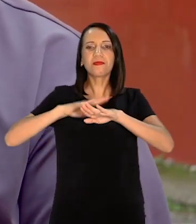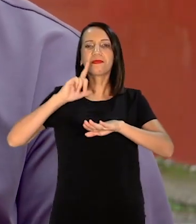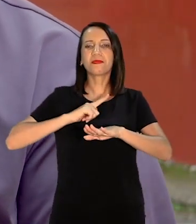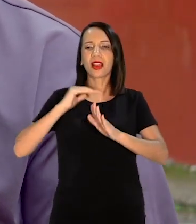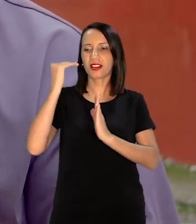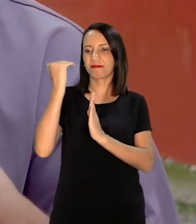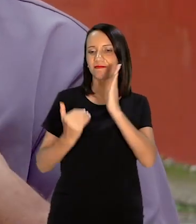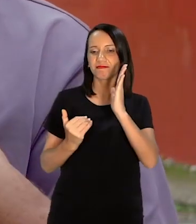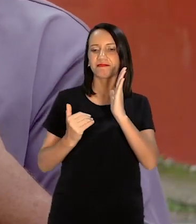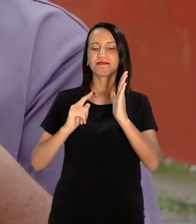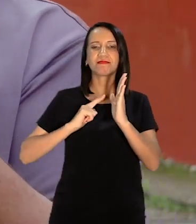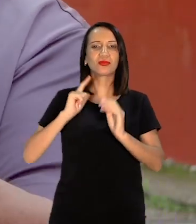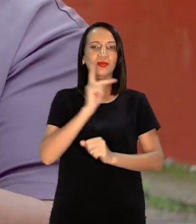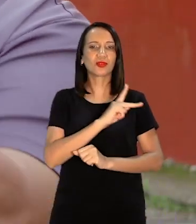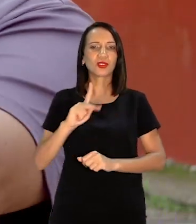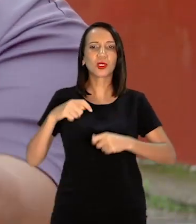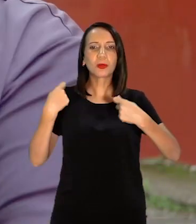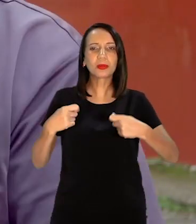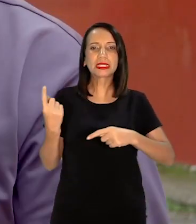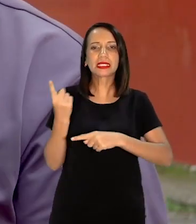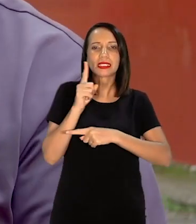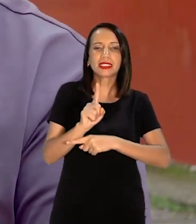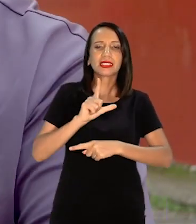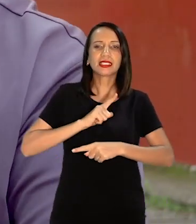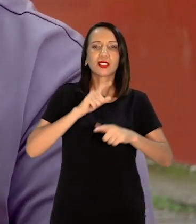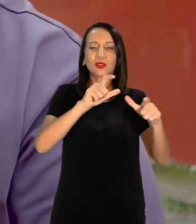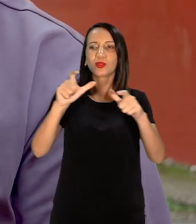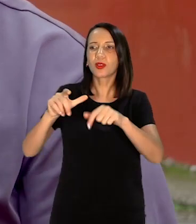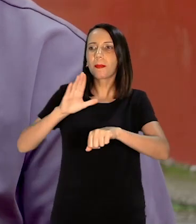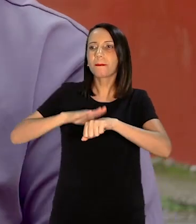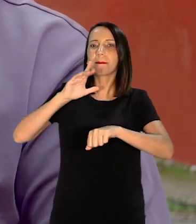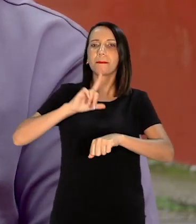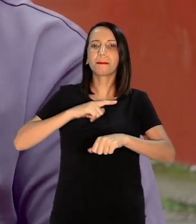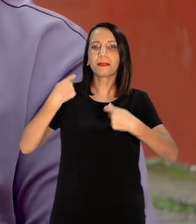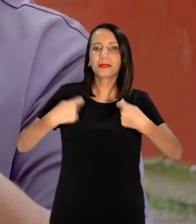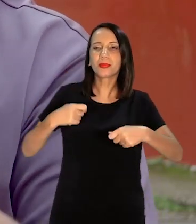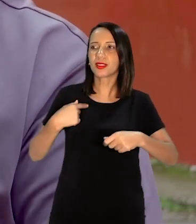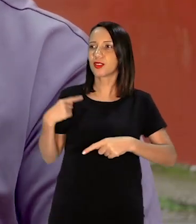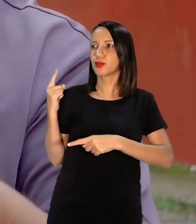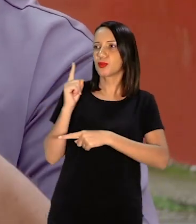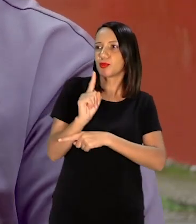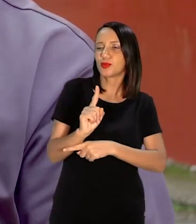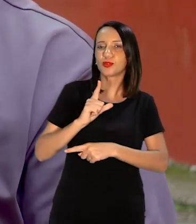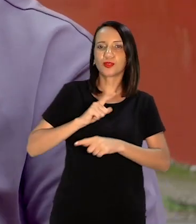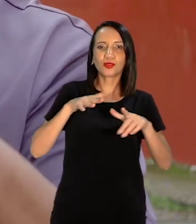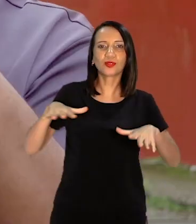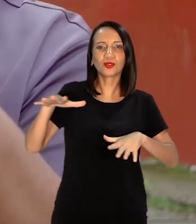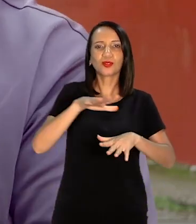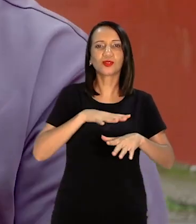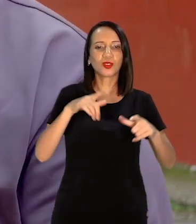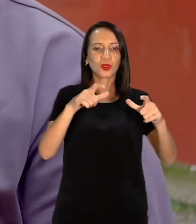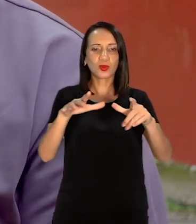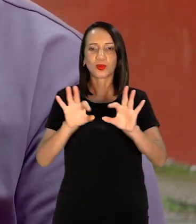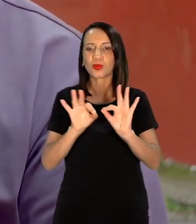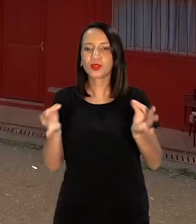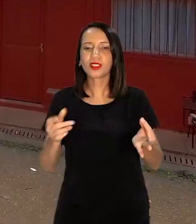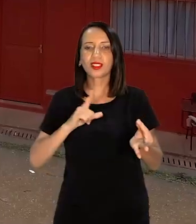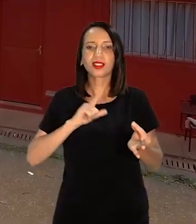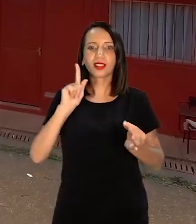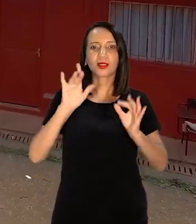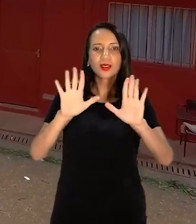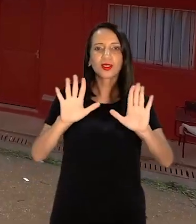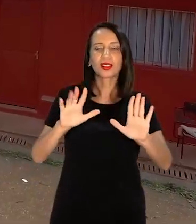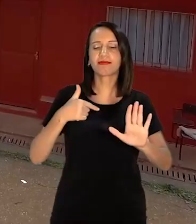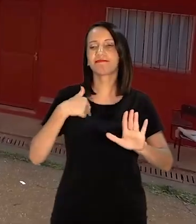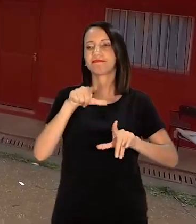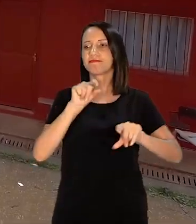Professor, ele deve estar onde mais precisa, por isso que eu vim para cá Coordenador do cursinho Eu da periferia de Guarulhos por opção Esse